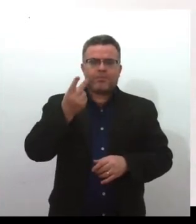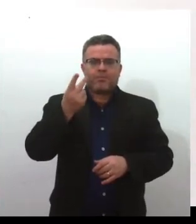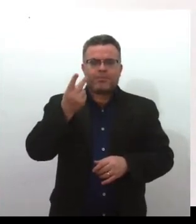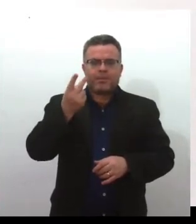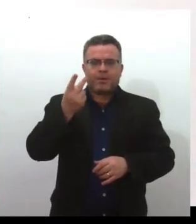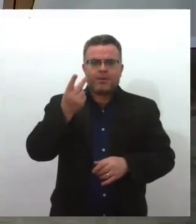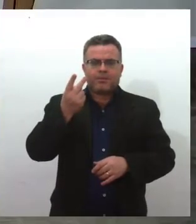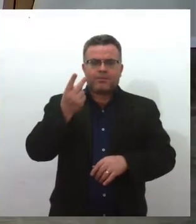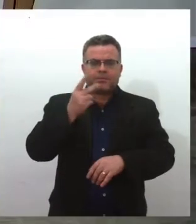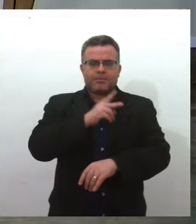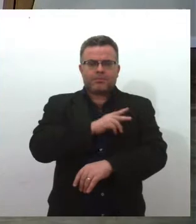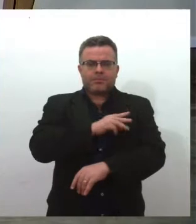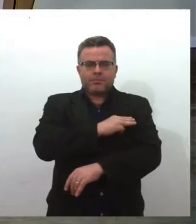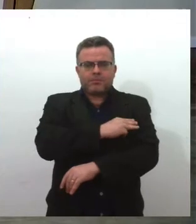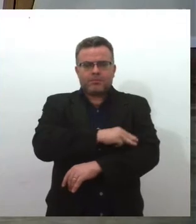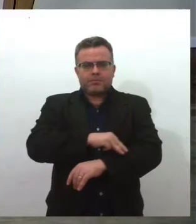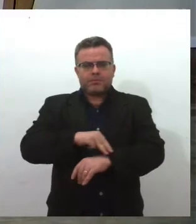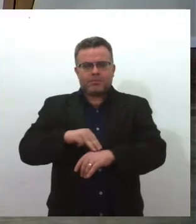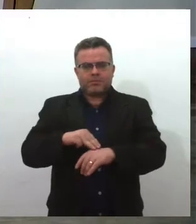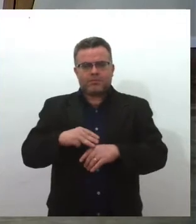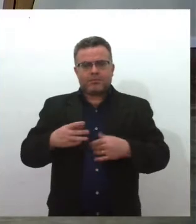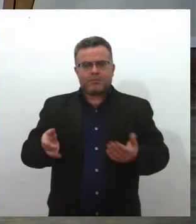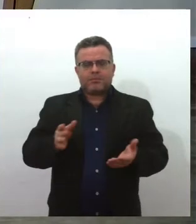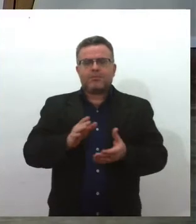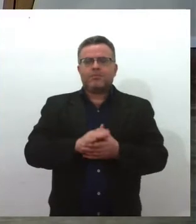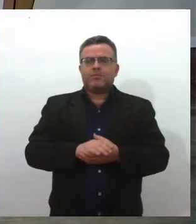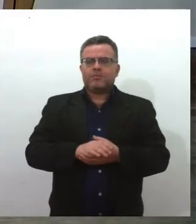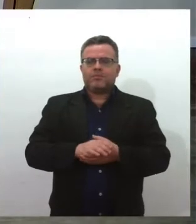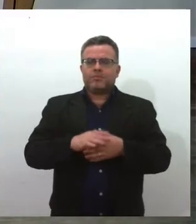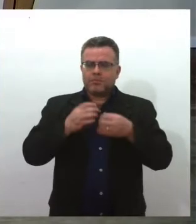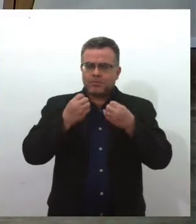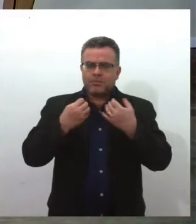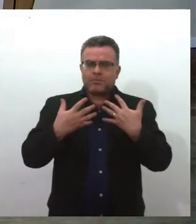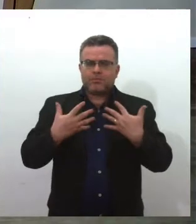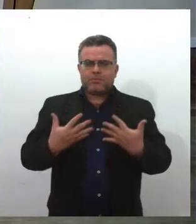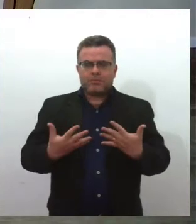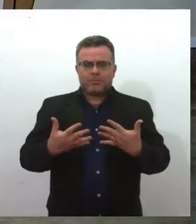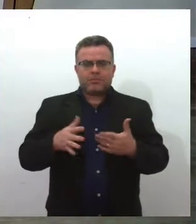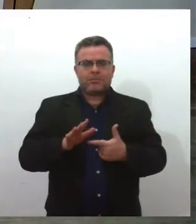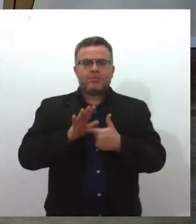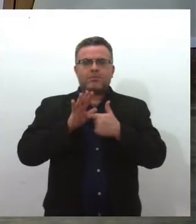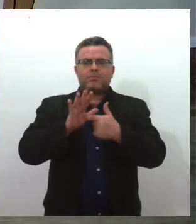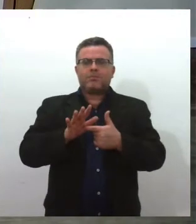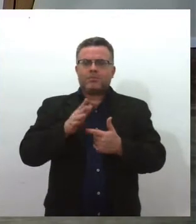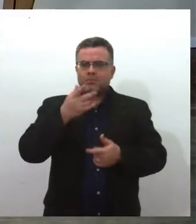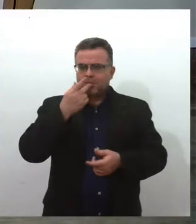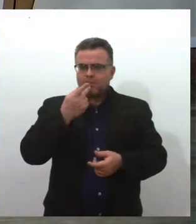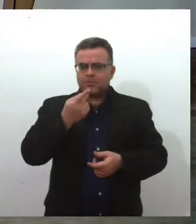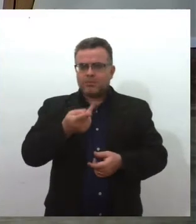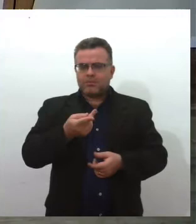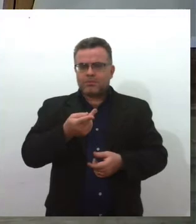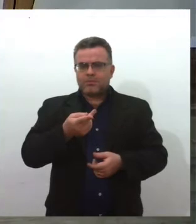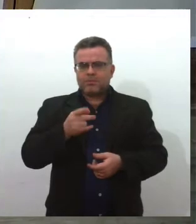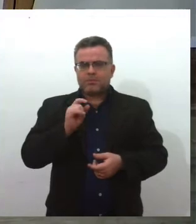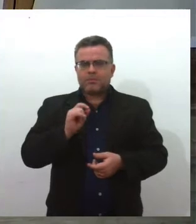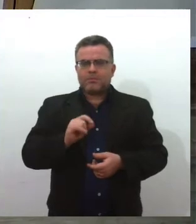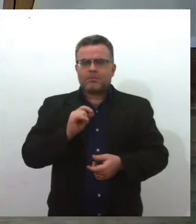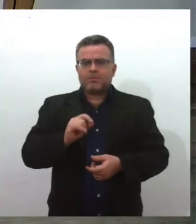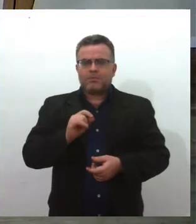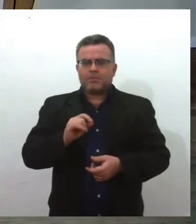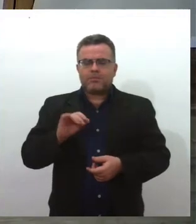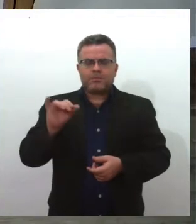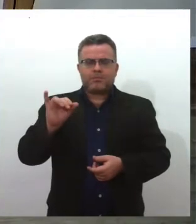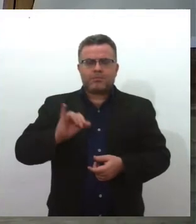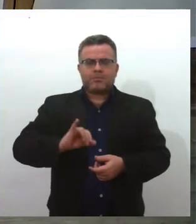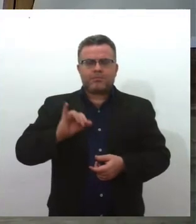diz ela. Que bom, que maravilha. Inclusive, essa citação final aí, que é importantíssima, e diz muito por que que ela